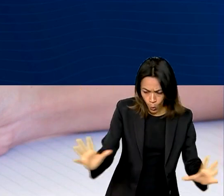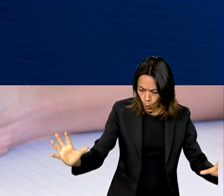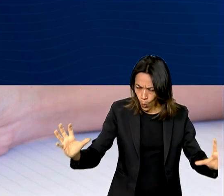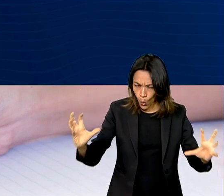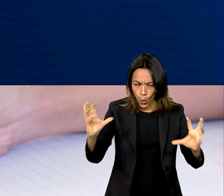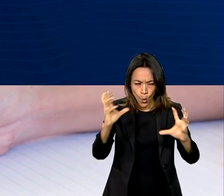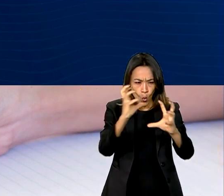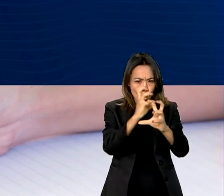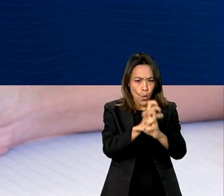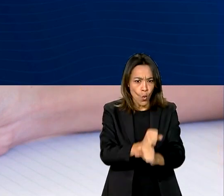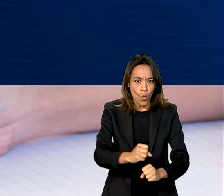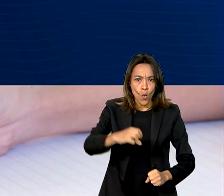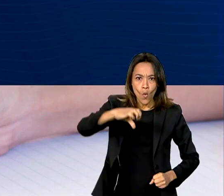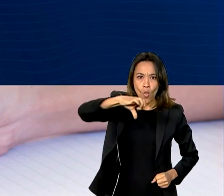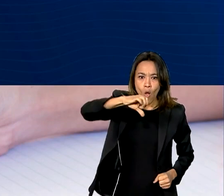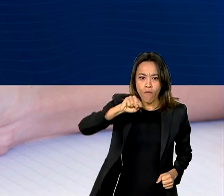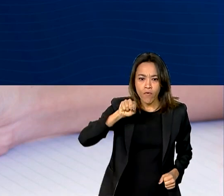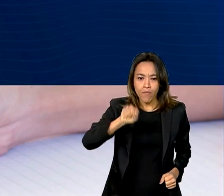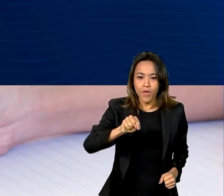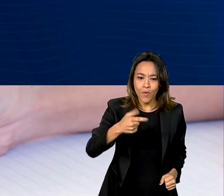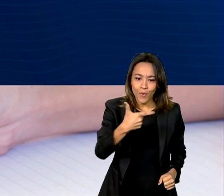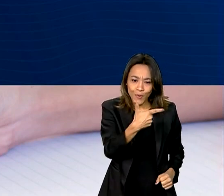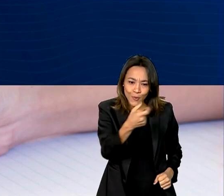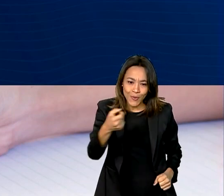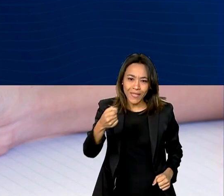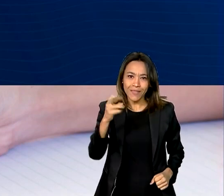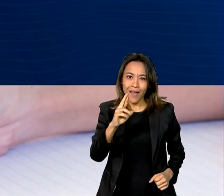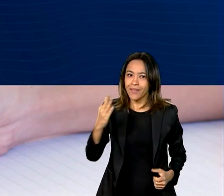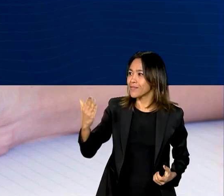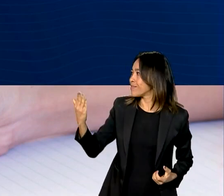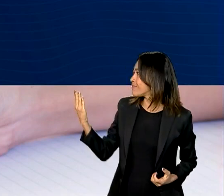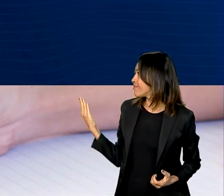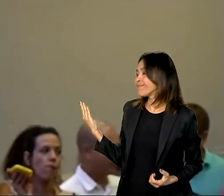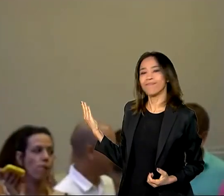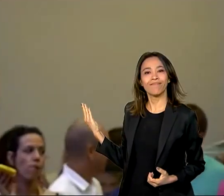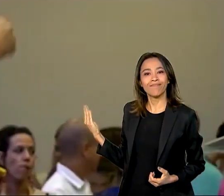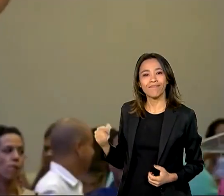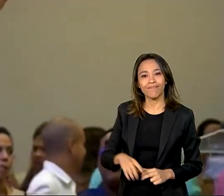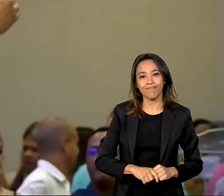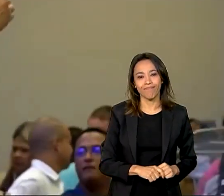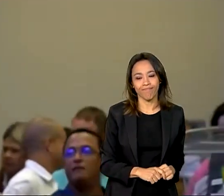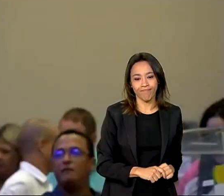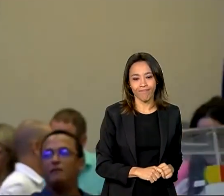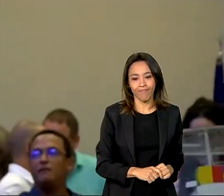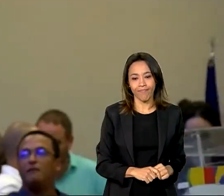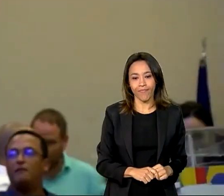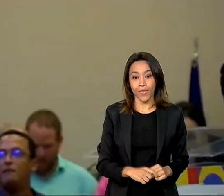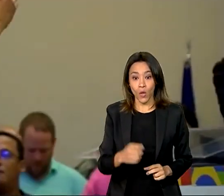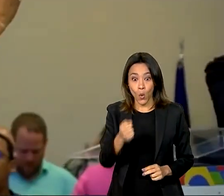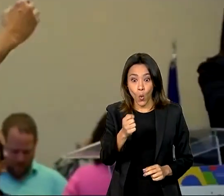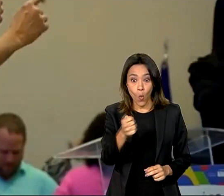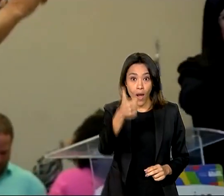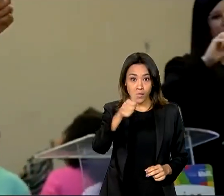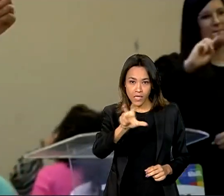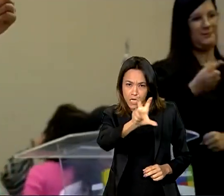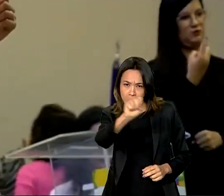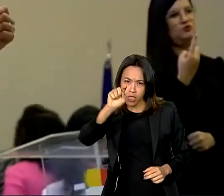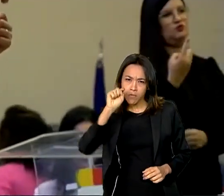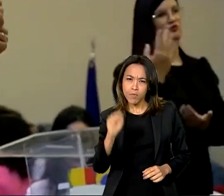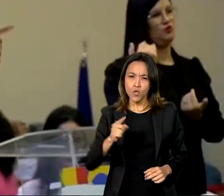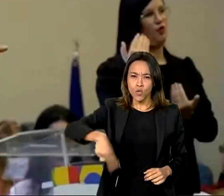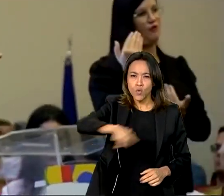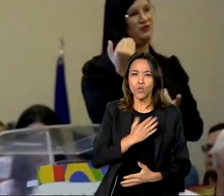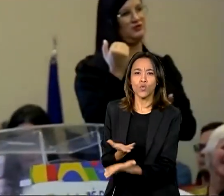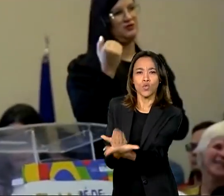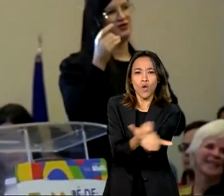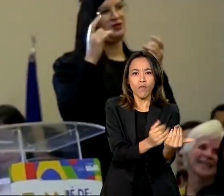podem chegar a 9 mil e 200 reais por aluno. Quase 500 mil jovens em um ano